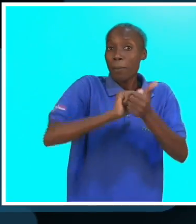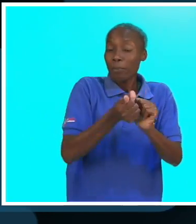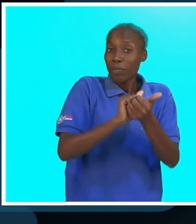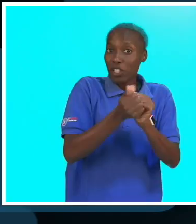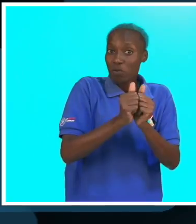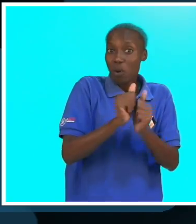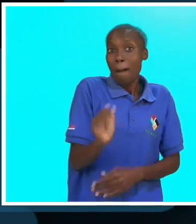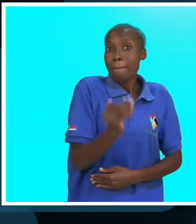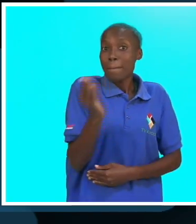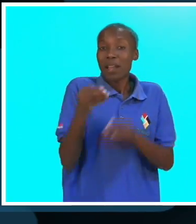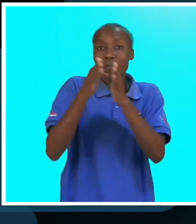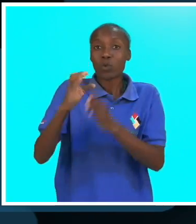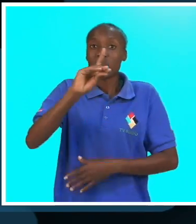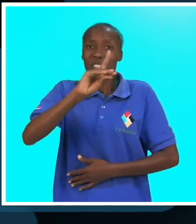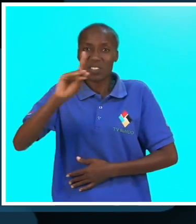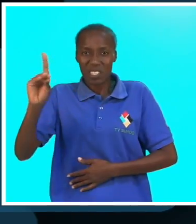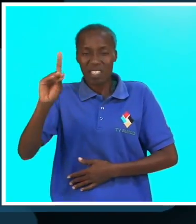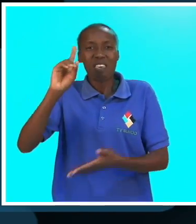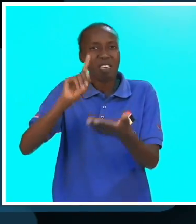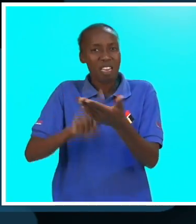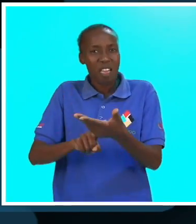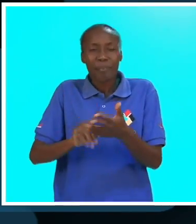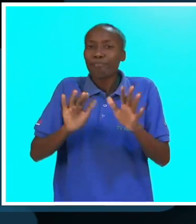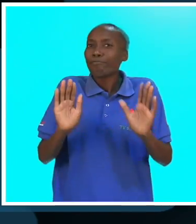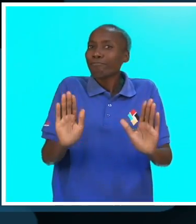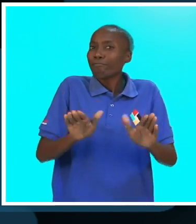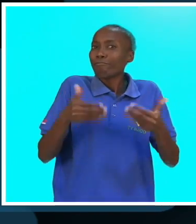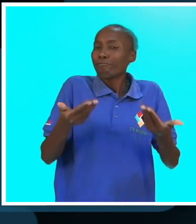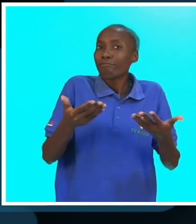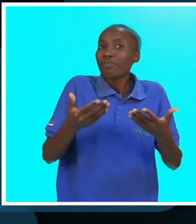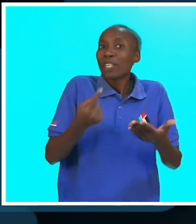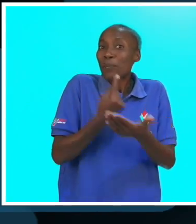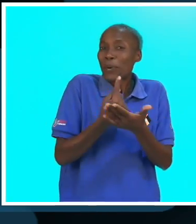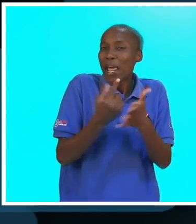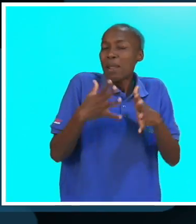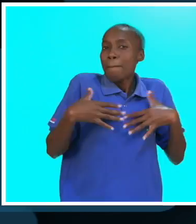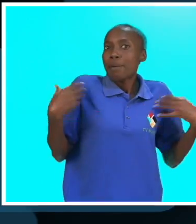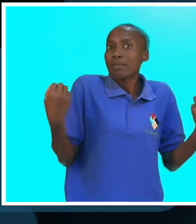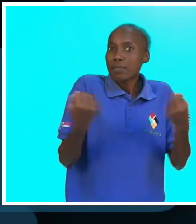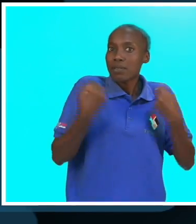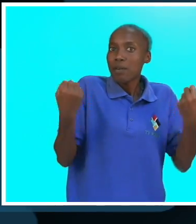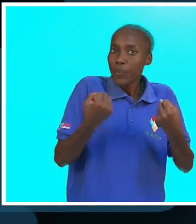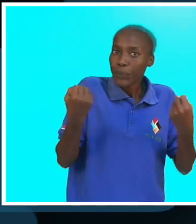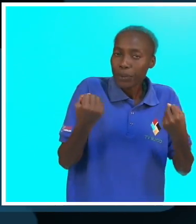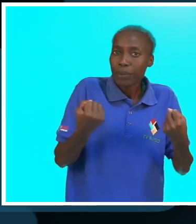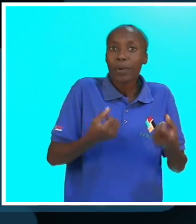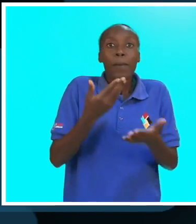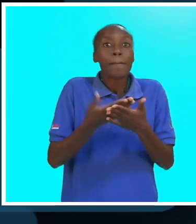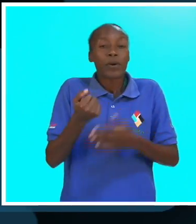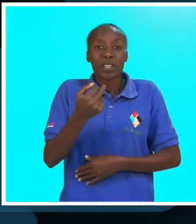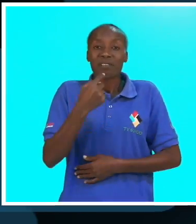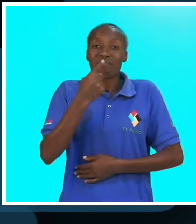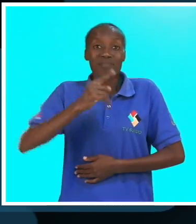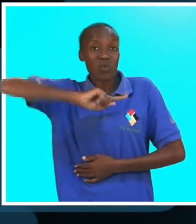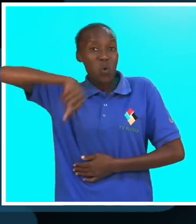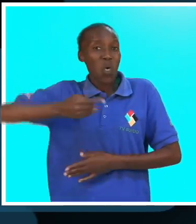conta que o desporto para pessoa com deficiência é uma componente de saúde acima